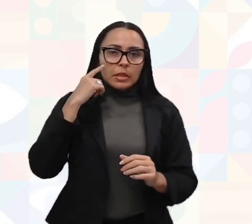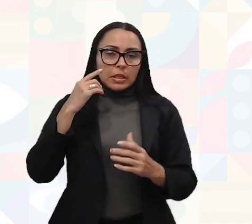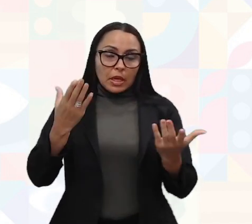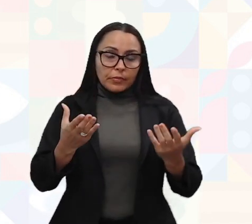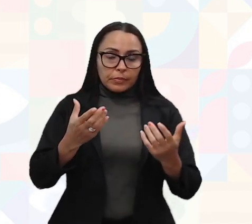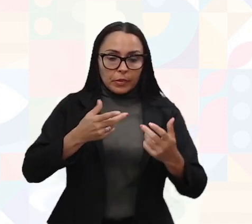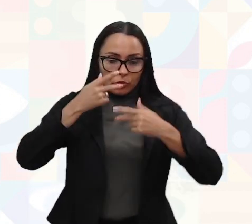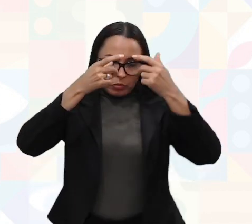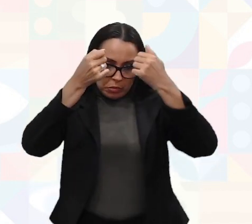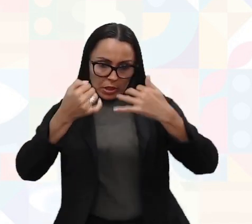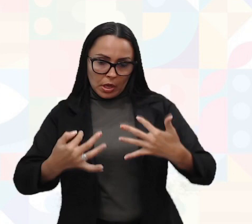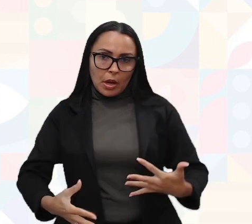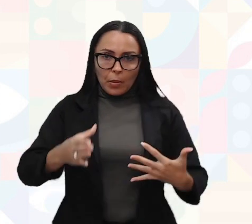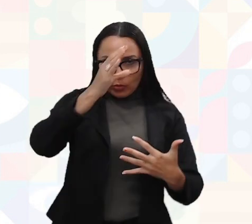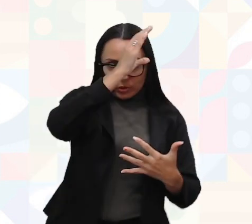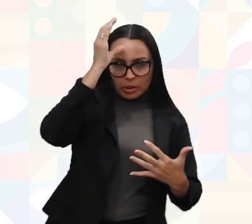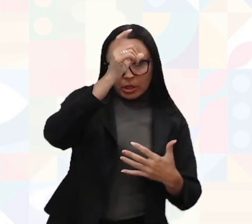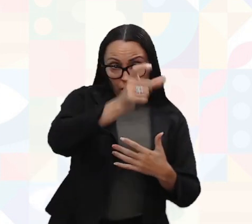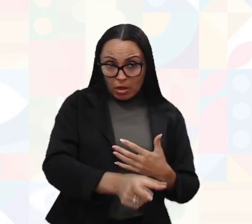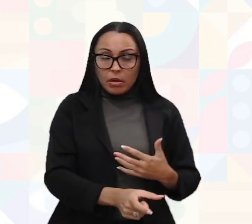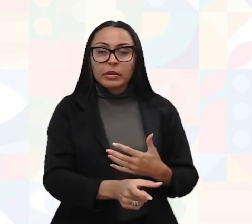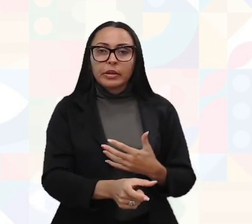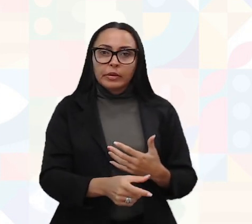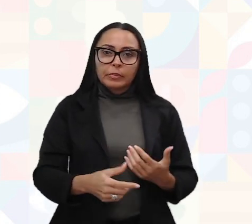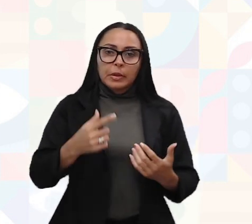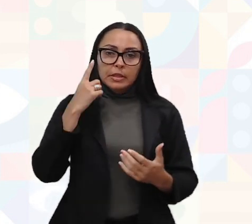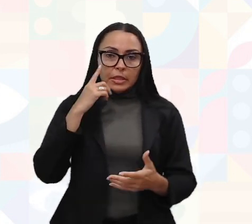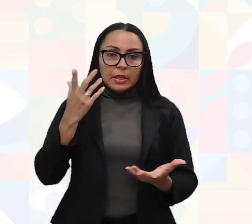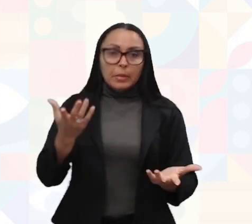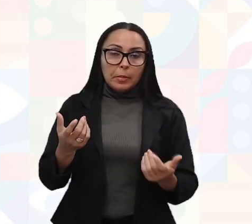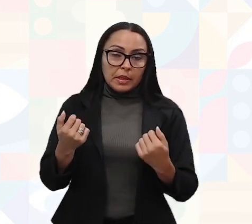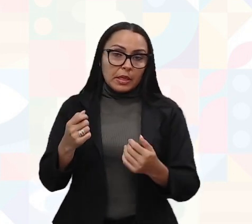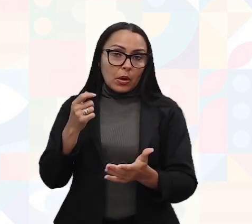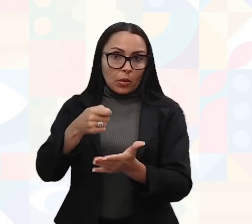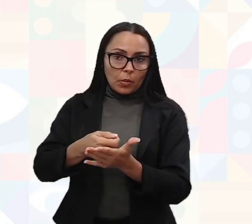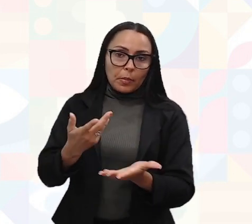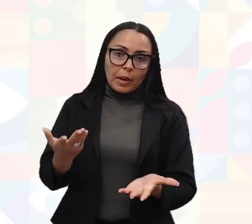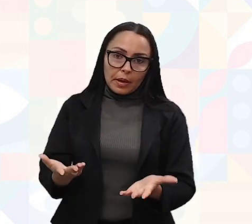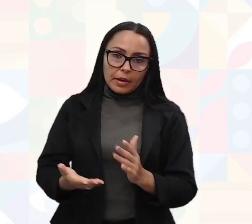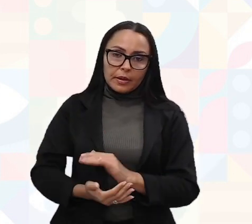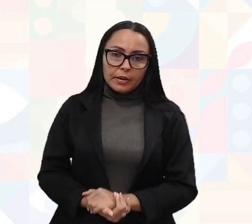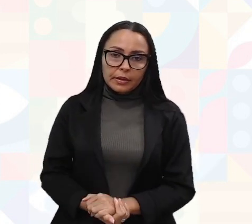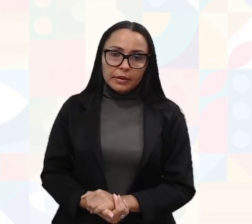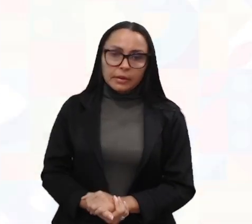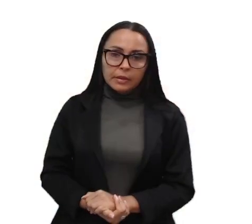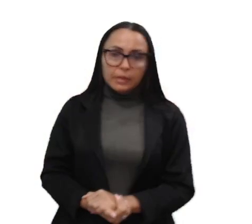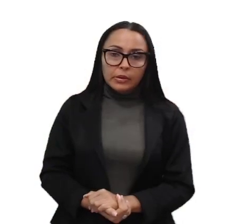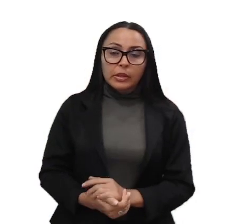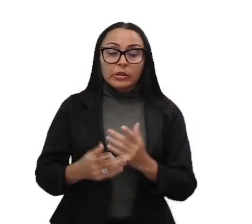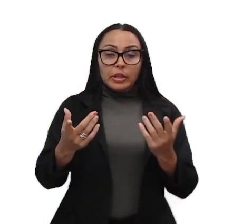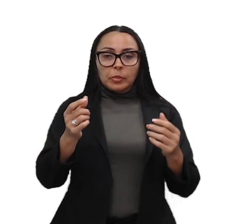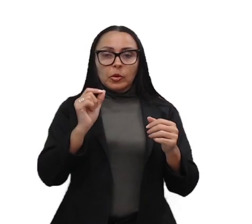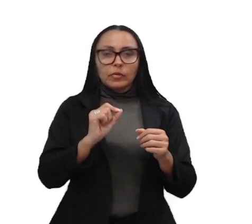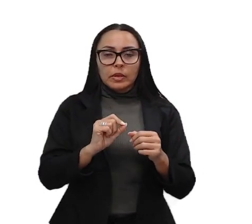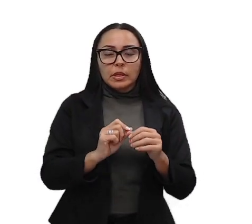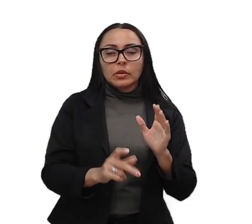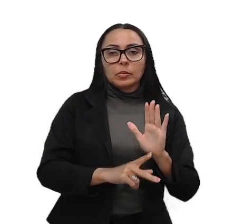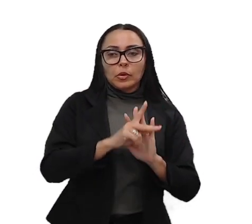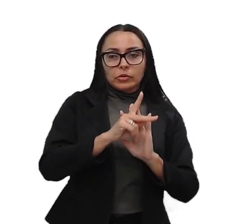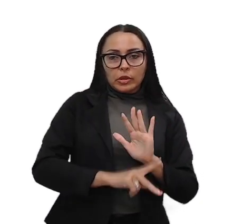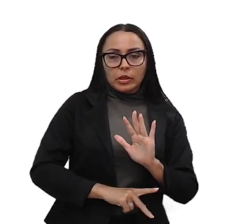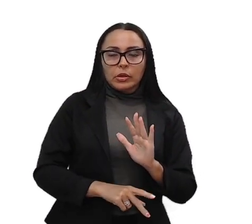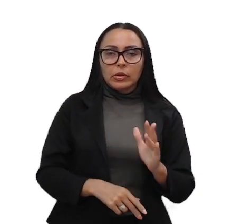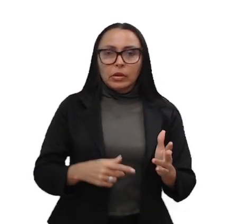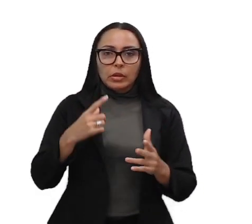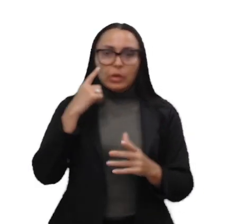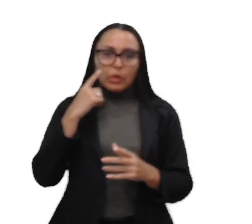cliente. Se ele quiser, claro, você tem que cobrar essa visita. Itens que a gente pode fazer no projeto de interiores